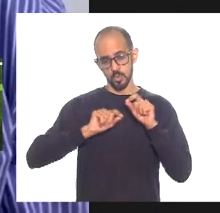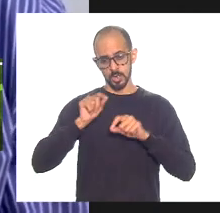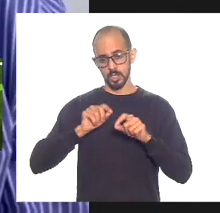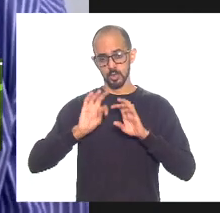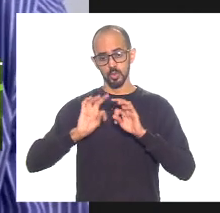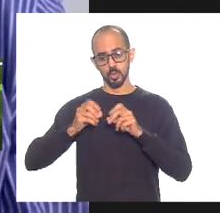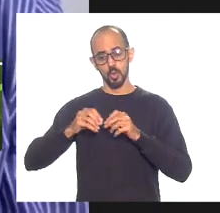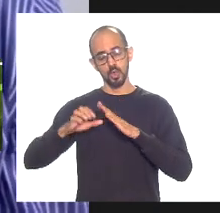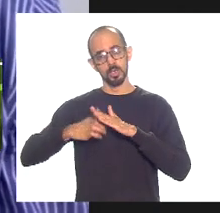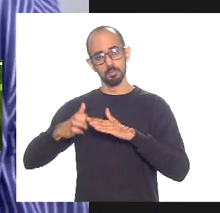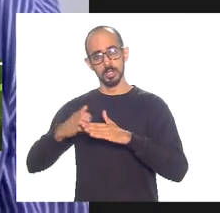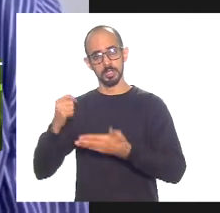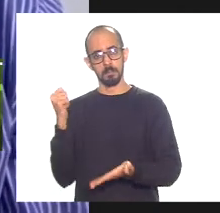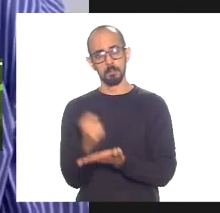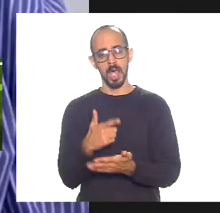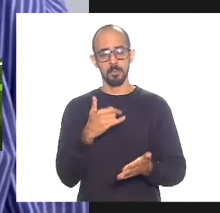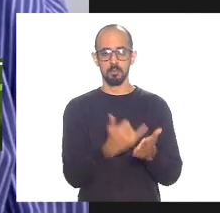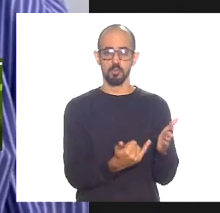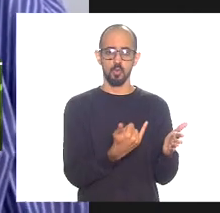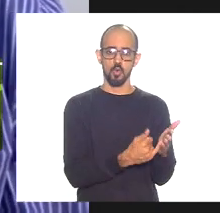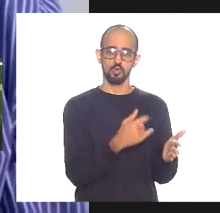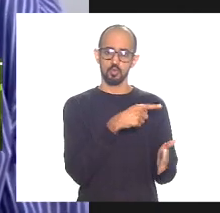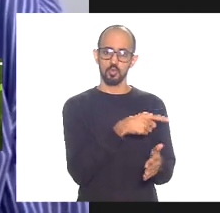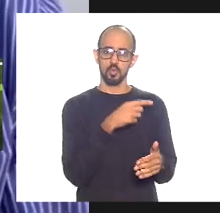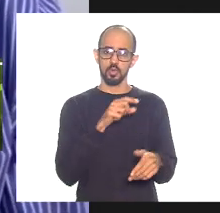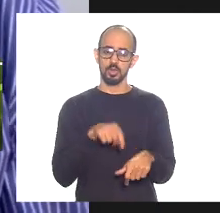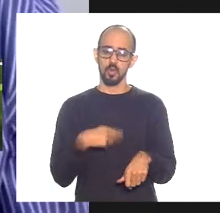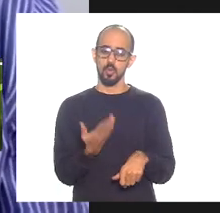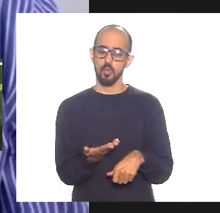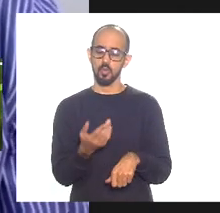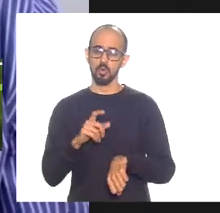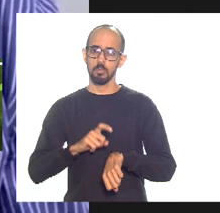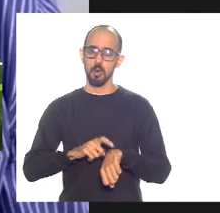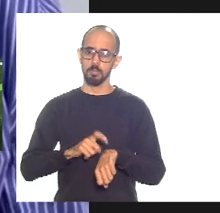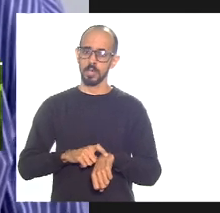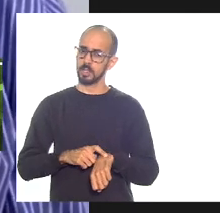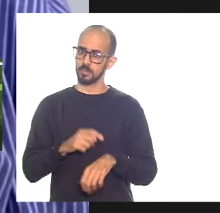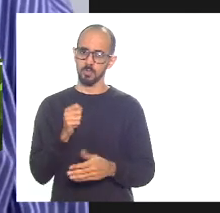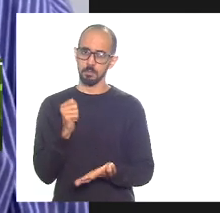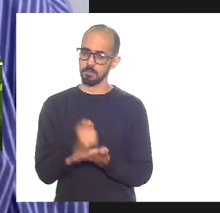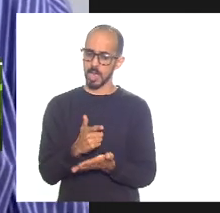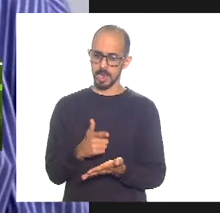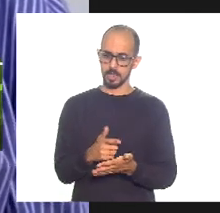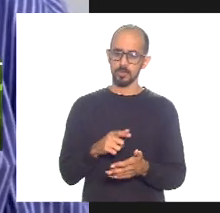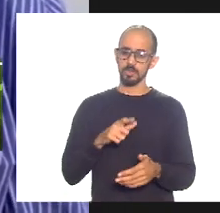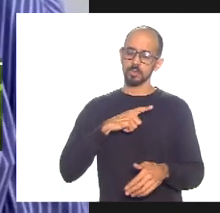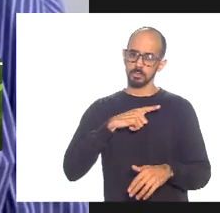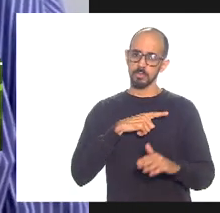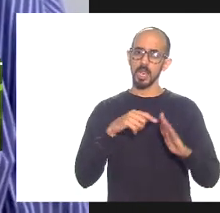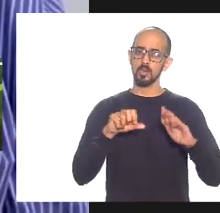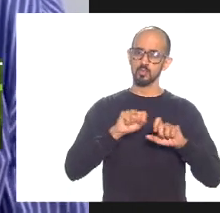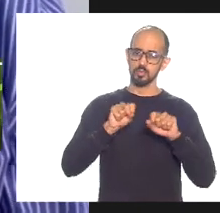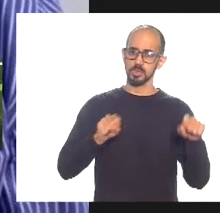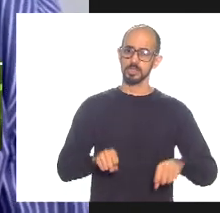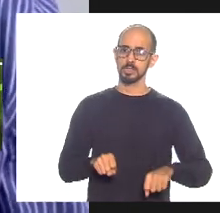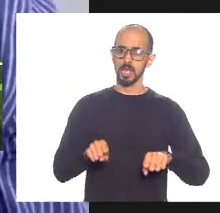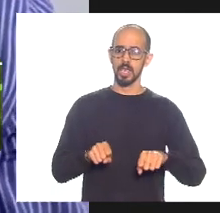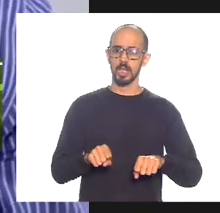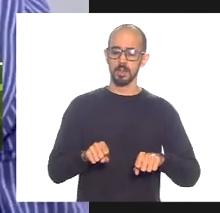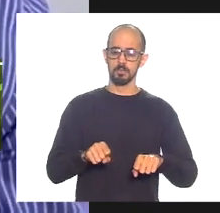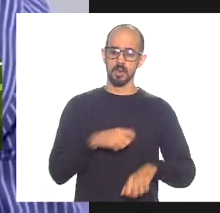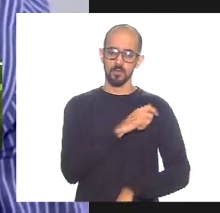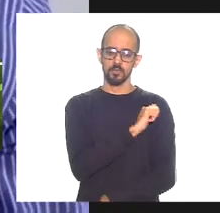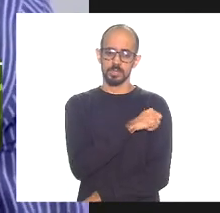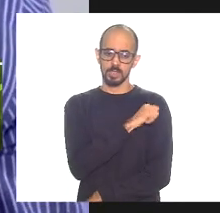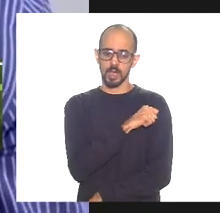imposto ali o dia que for privatizado provavelmente vai ser aderido um regime fiscal que vai se trabalhar através do lucro